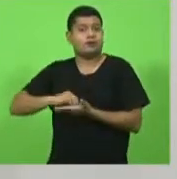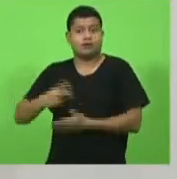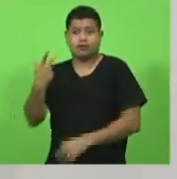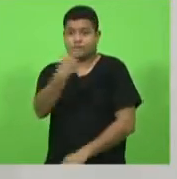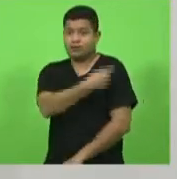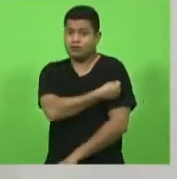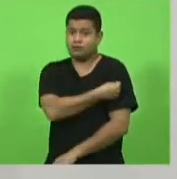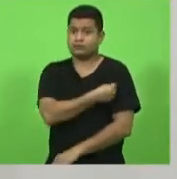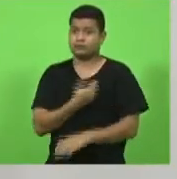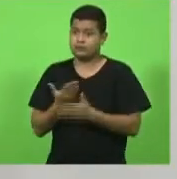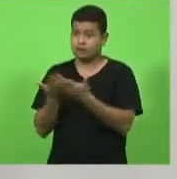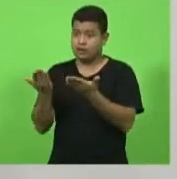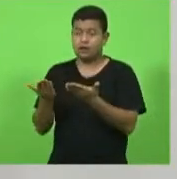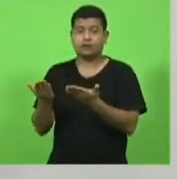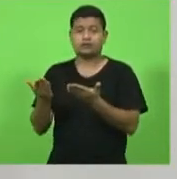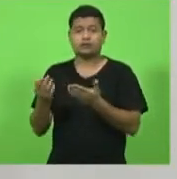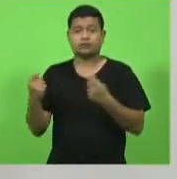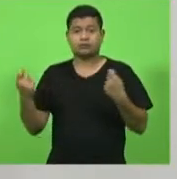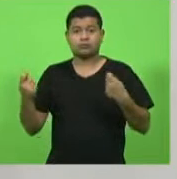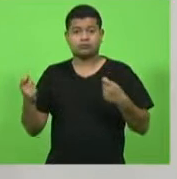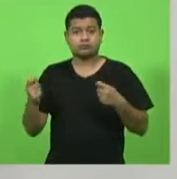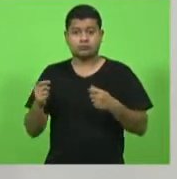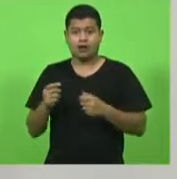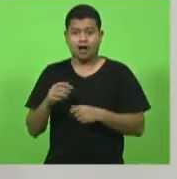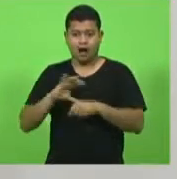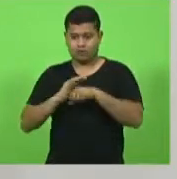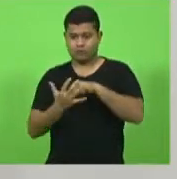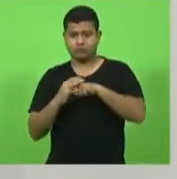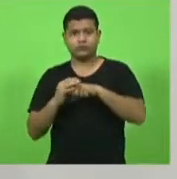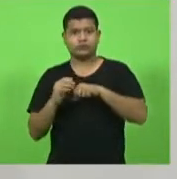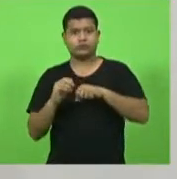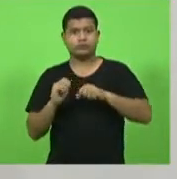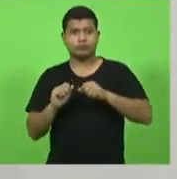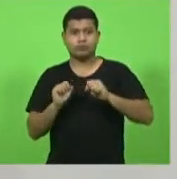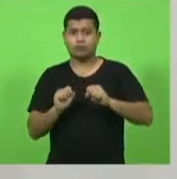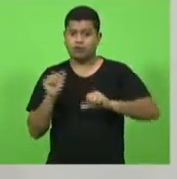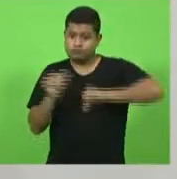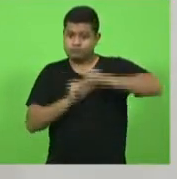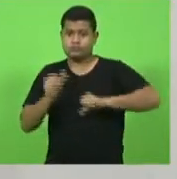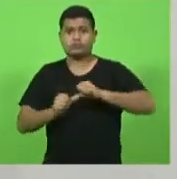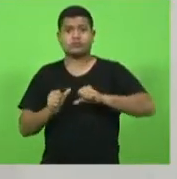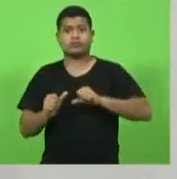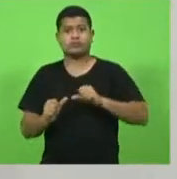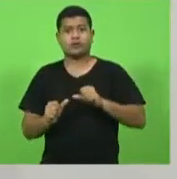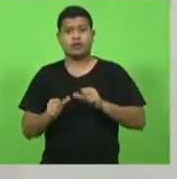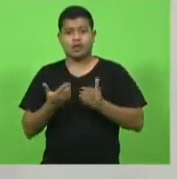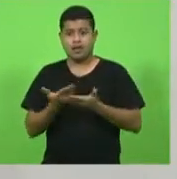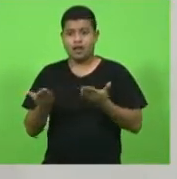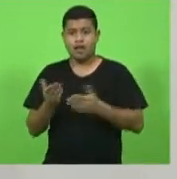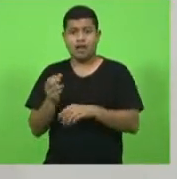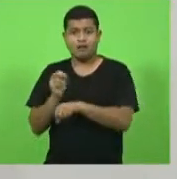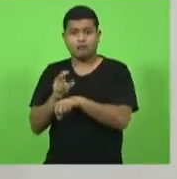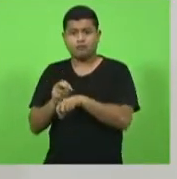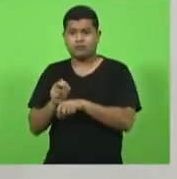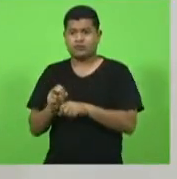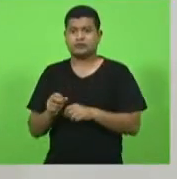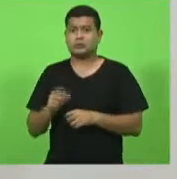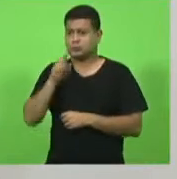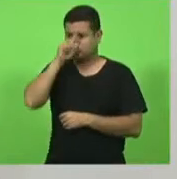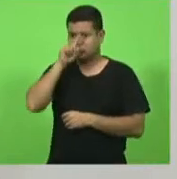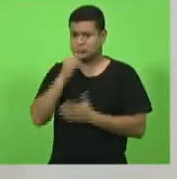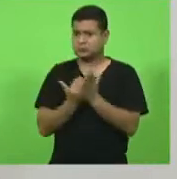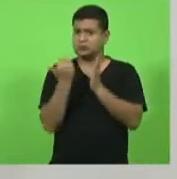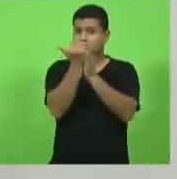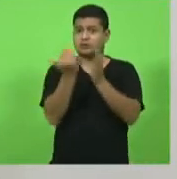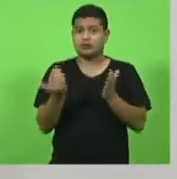mutação de uma nova cepa que aí trouxe um vírus mais nocivo mais perigoso